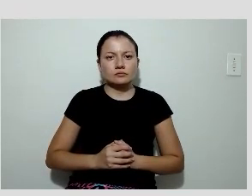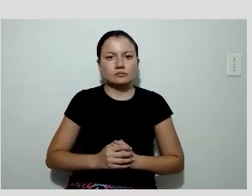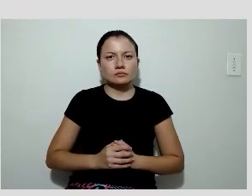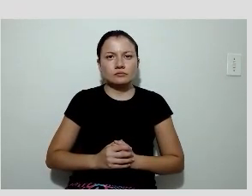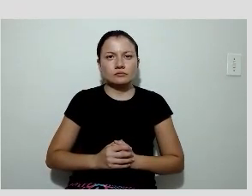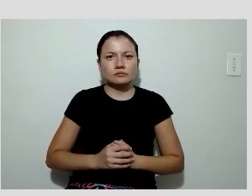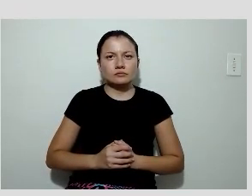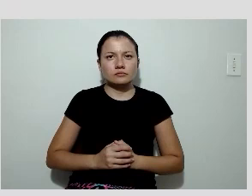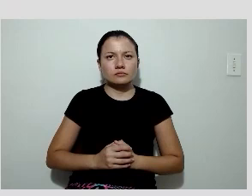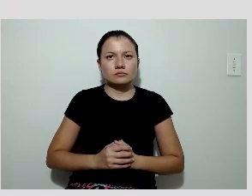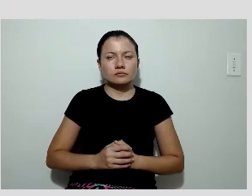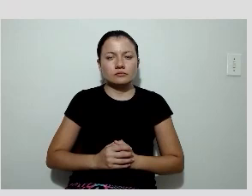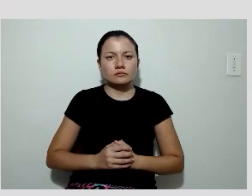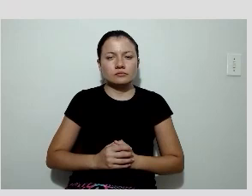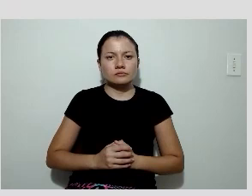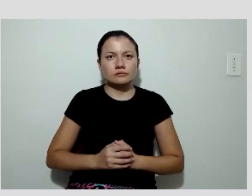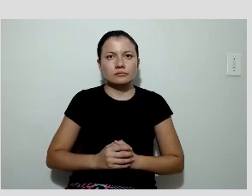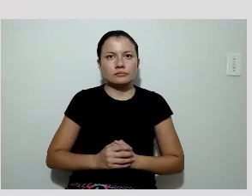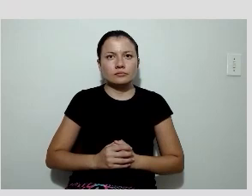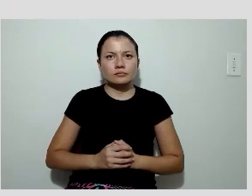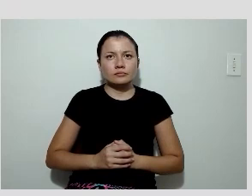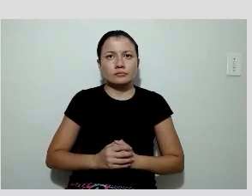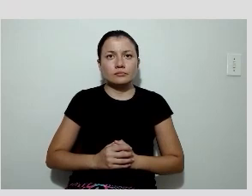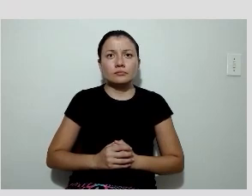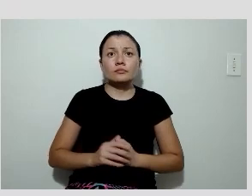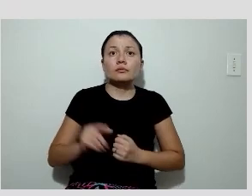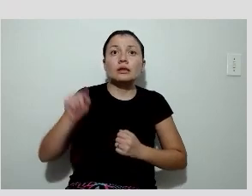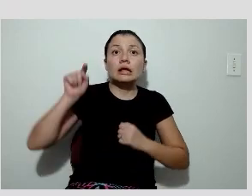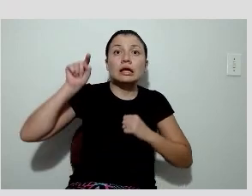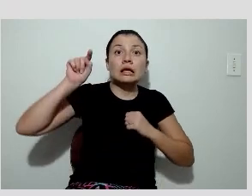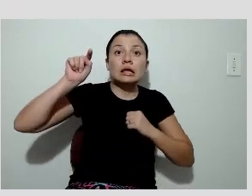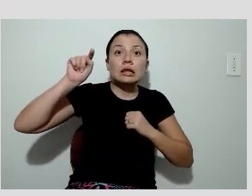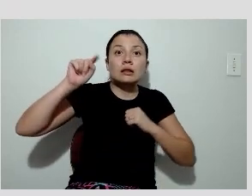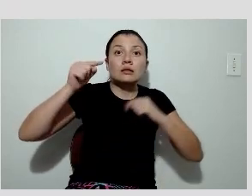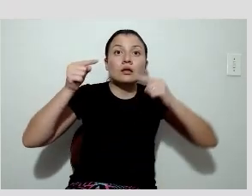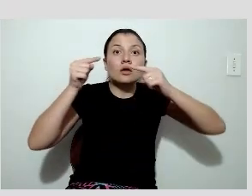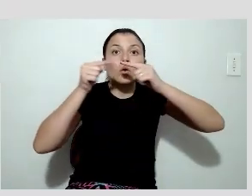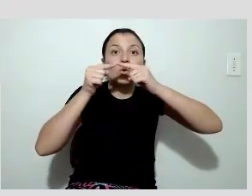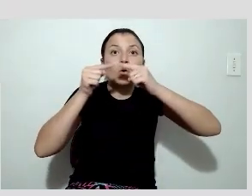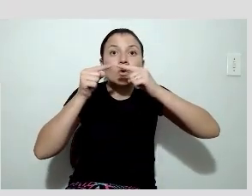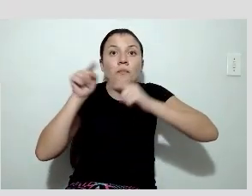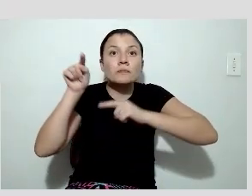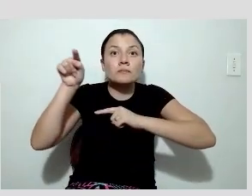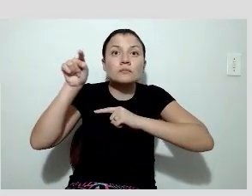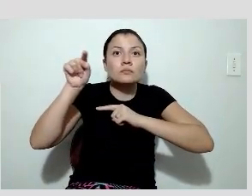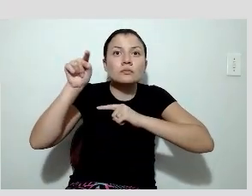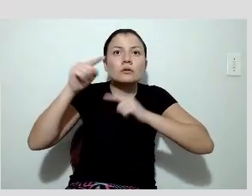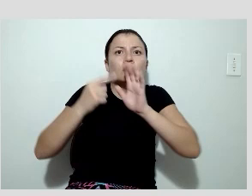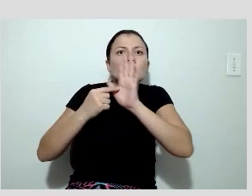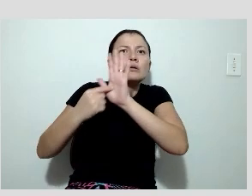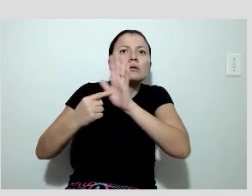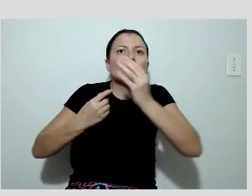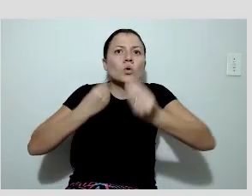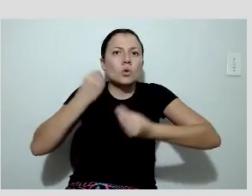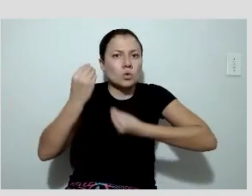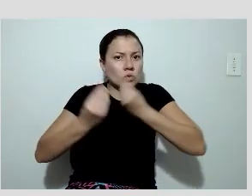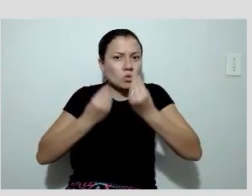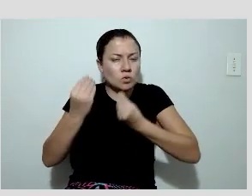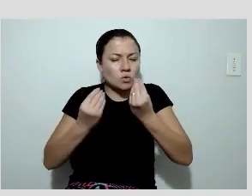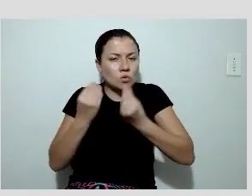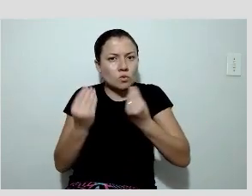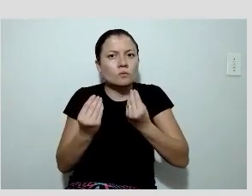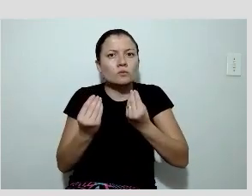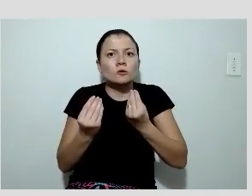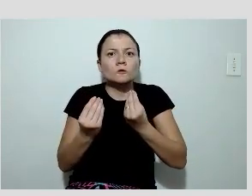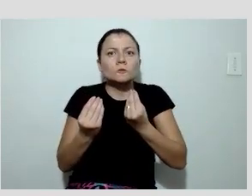Bom, então, esse foi o laudo final do paciente. Ele tinha um defeito reversível na região antoriceptal e,